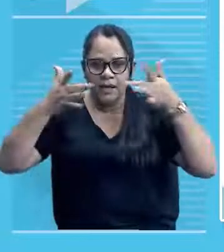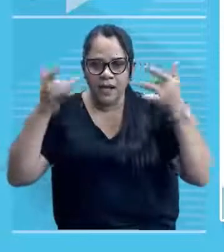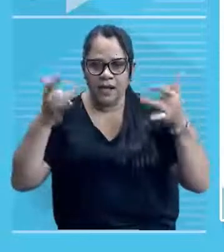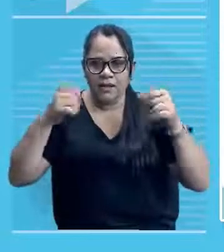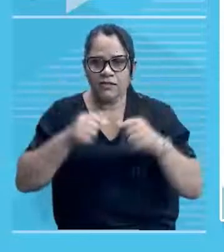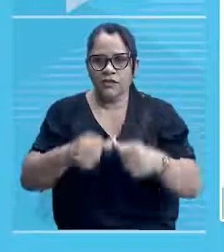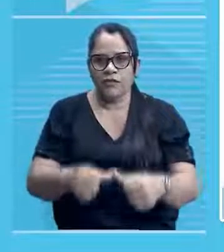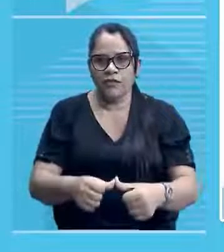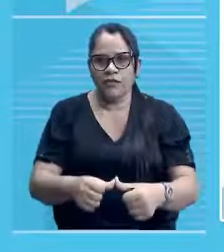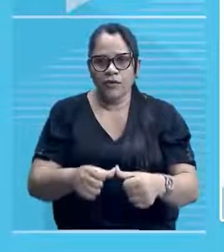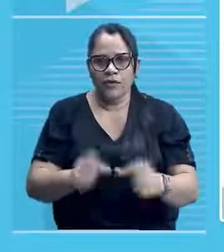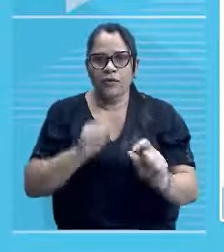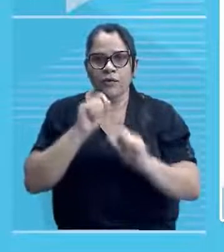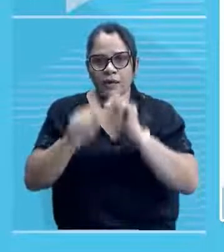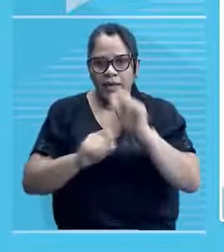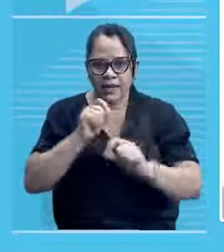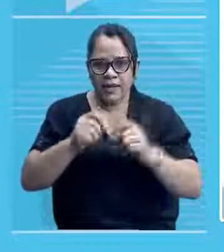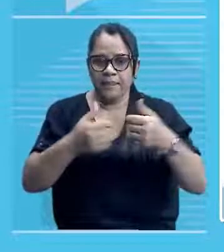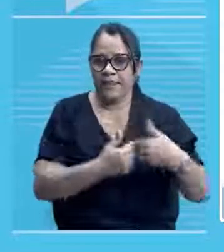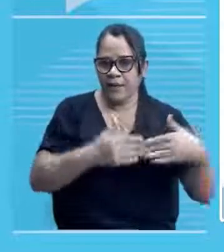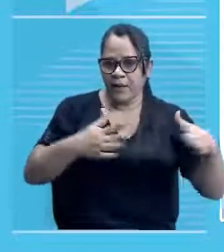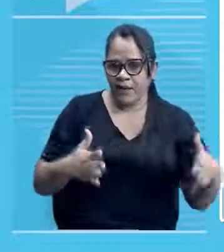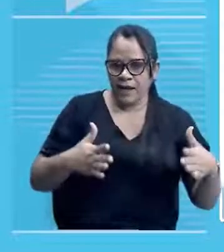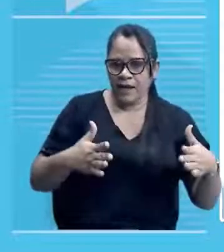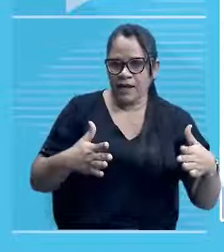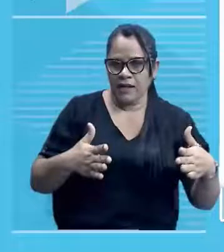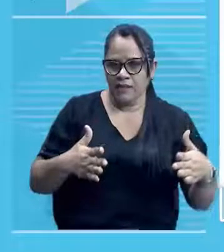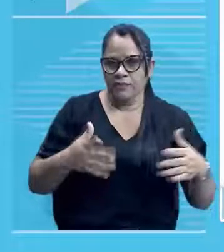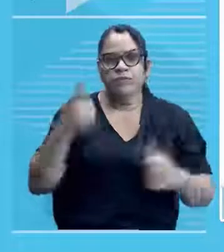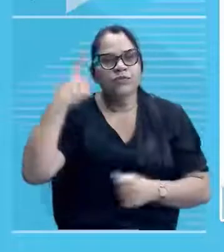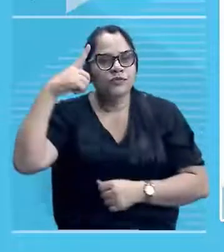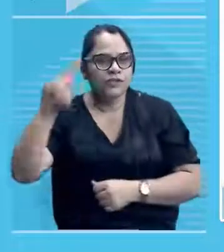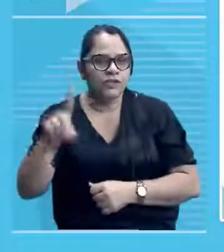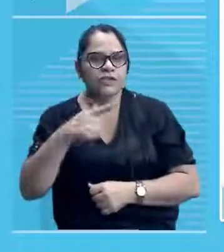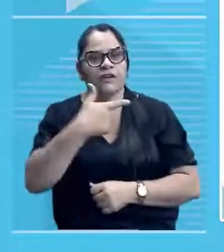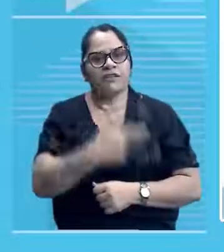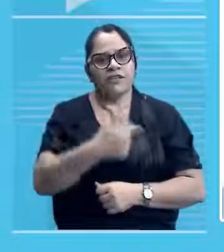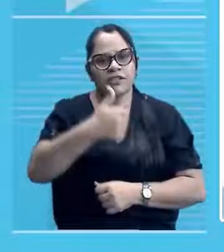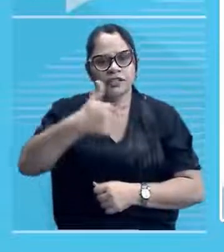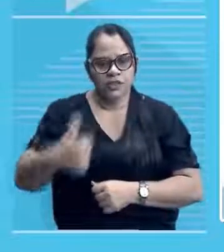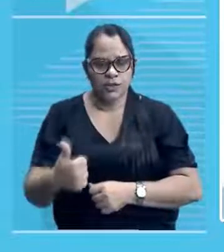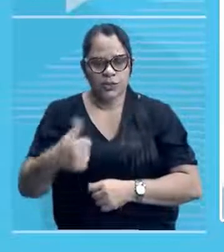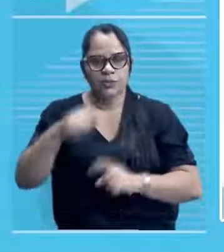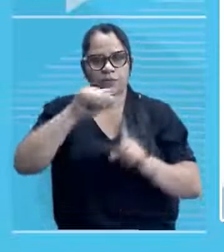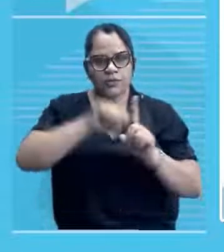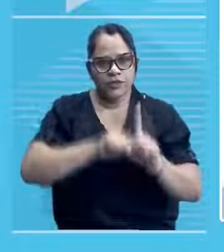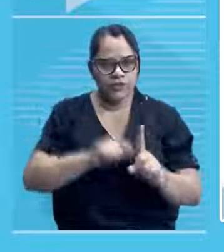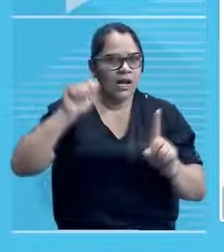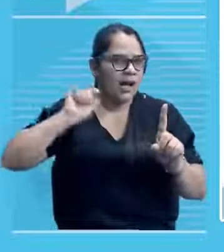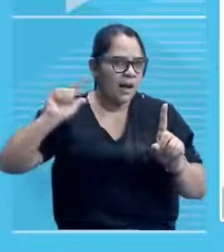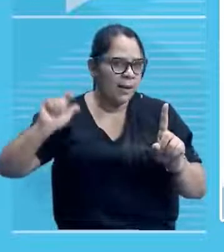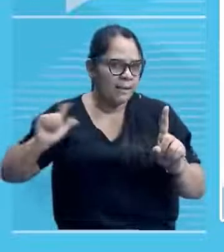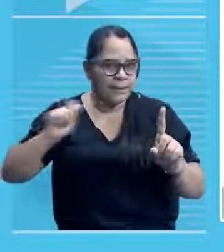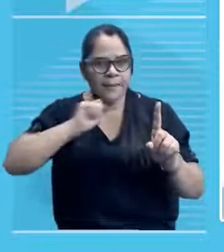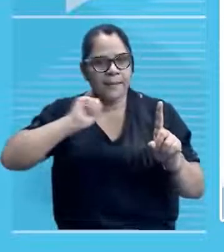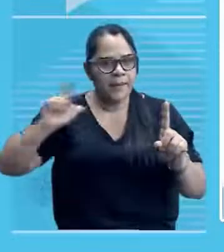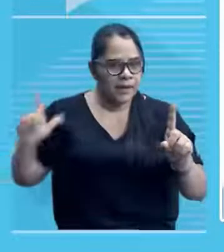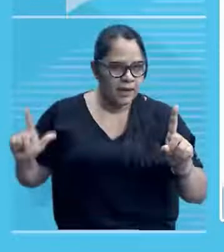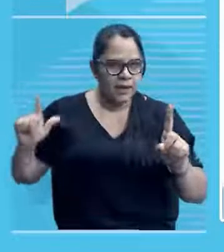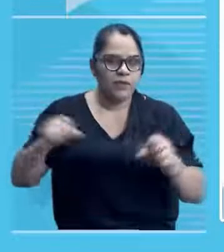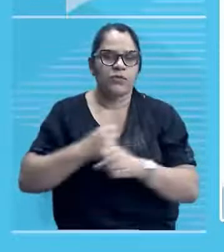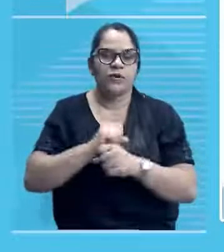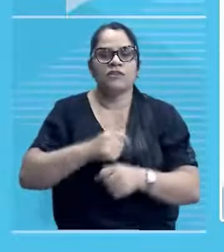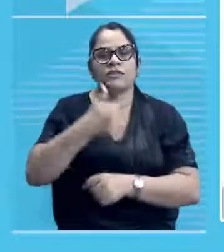inaugurado em 21 de abril de 1894, né? Mas,